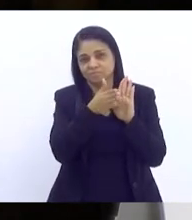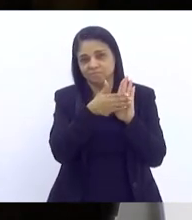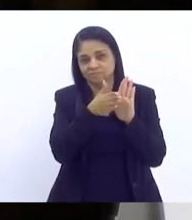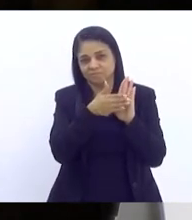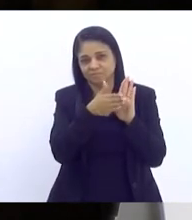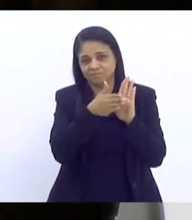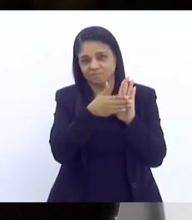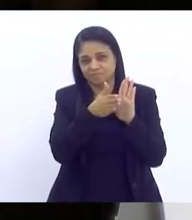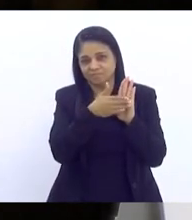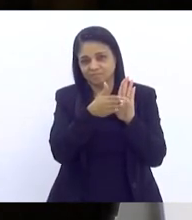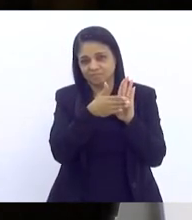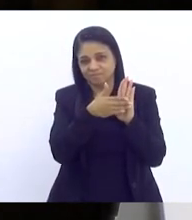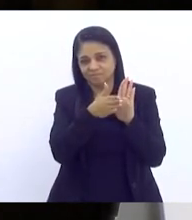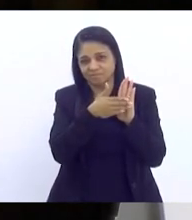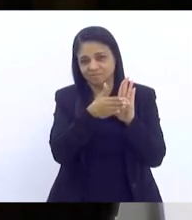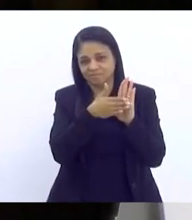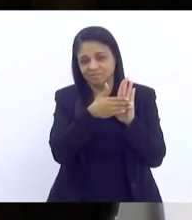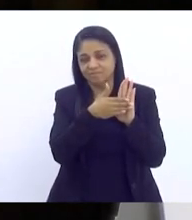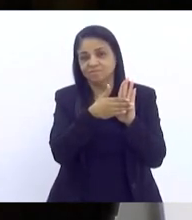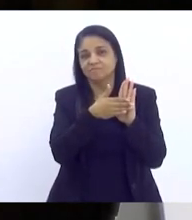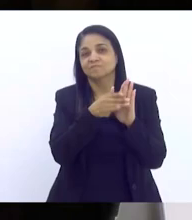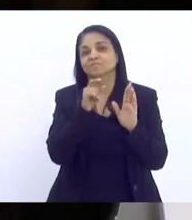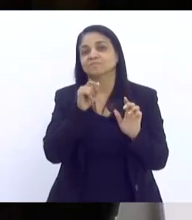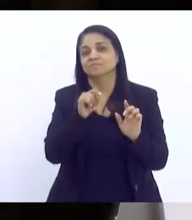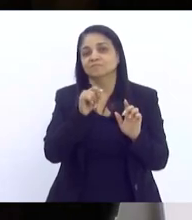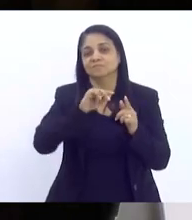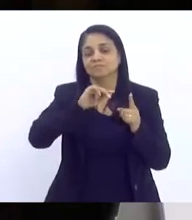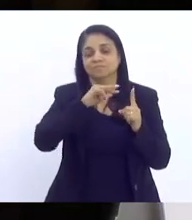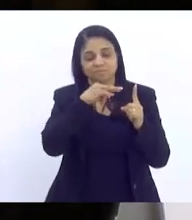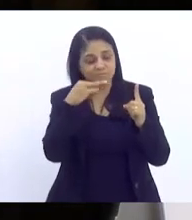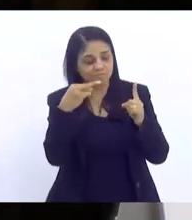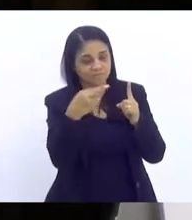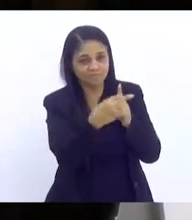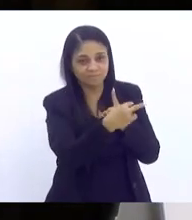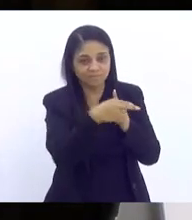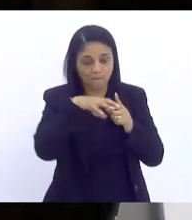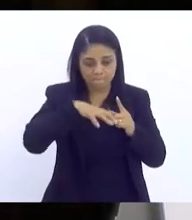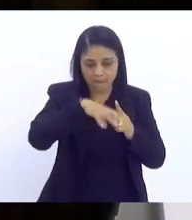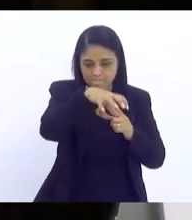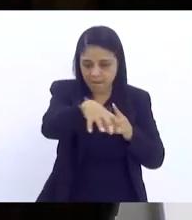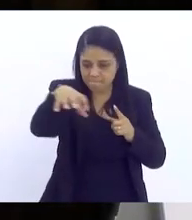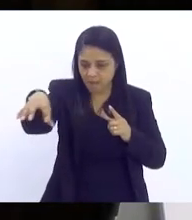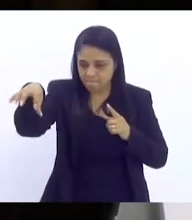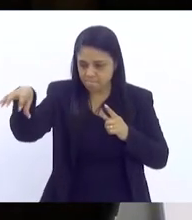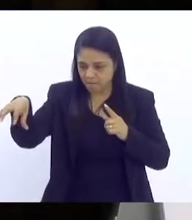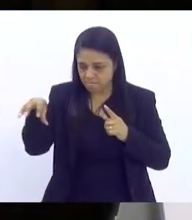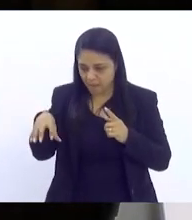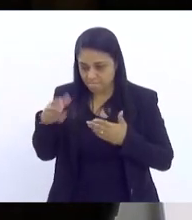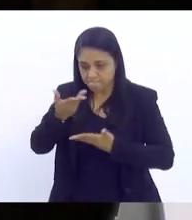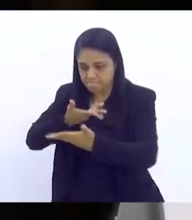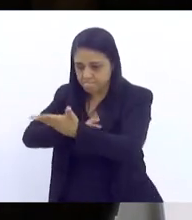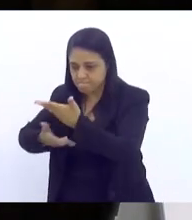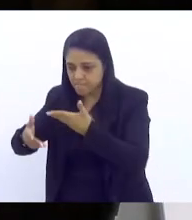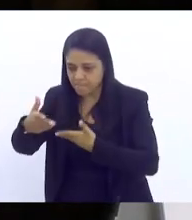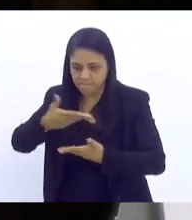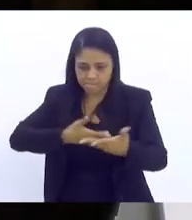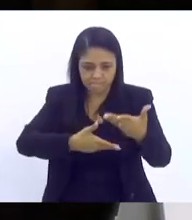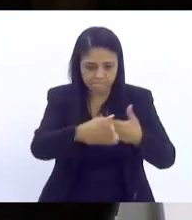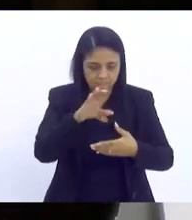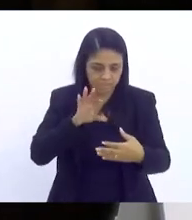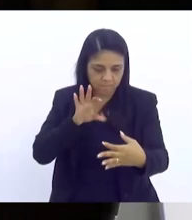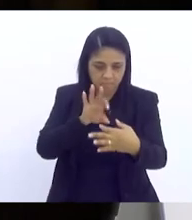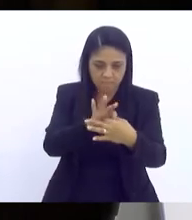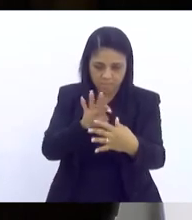operacionalizáveis, é essa perspectiva intersetorial e intrasetorial.